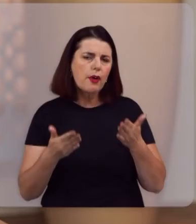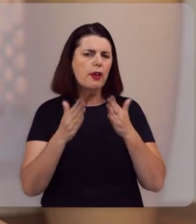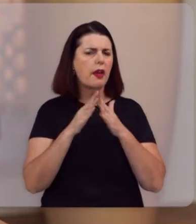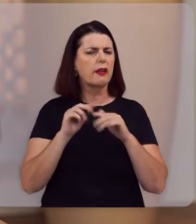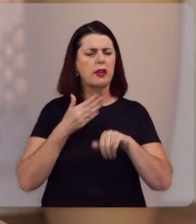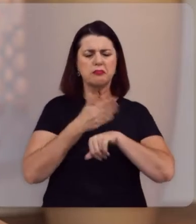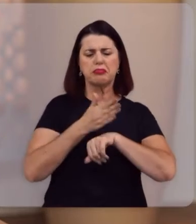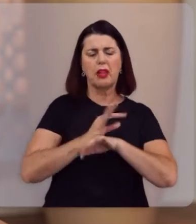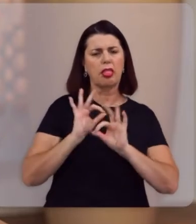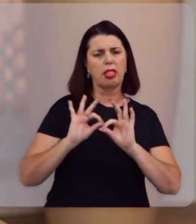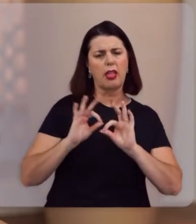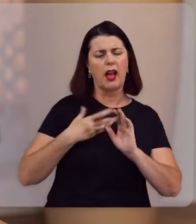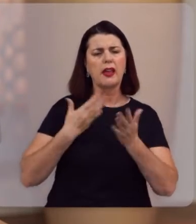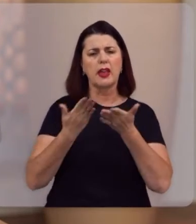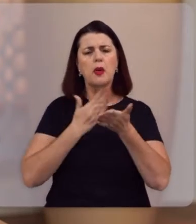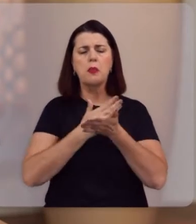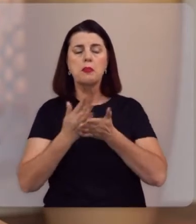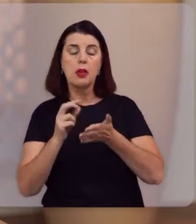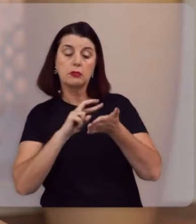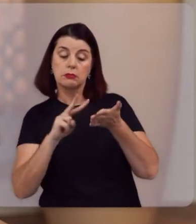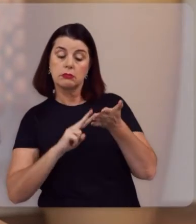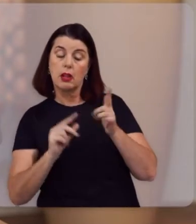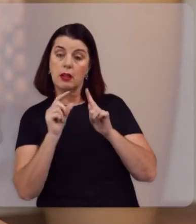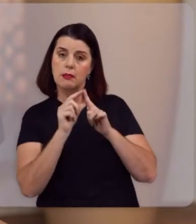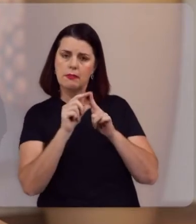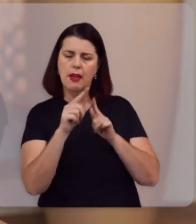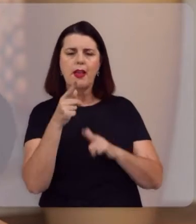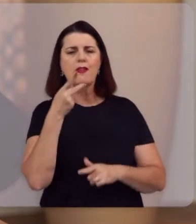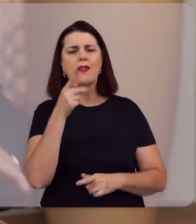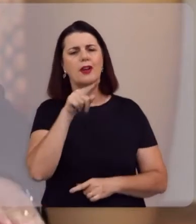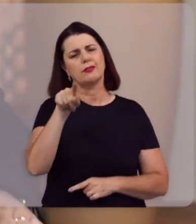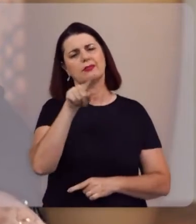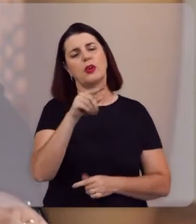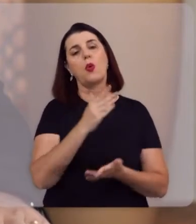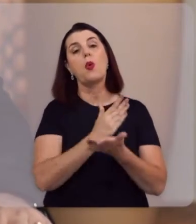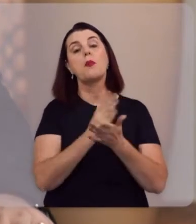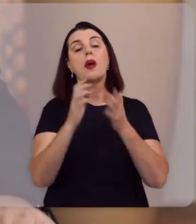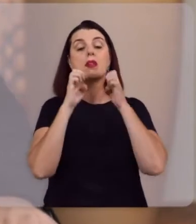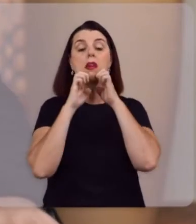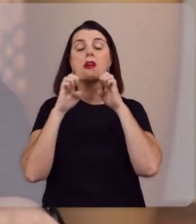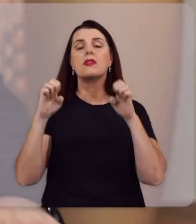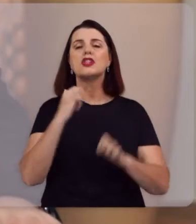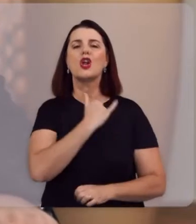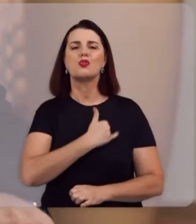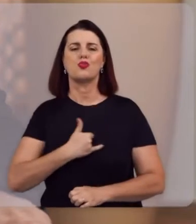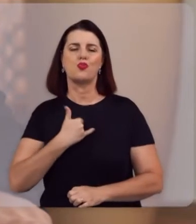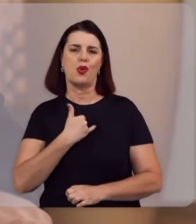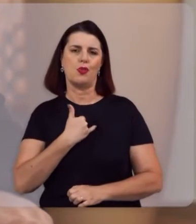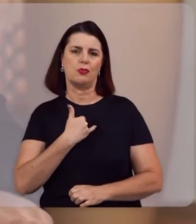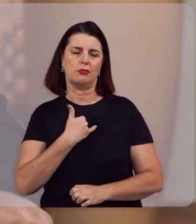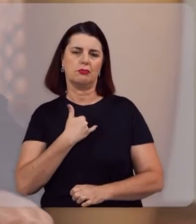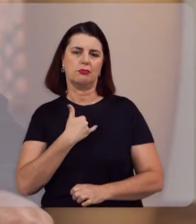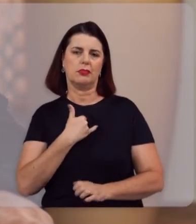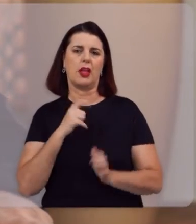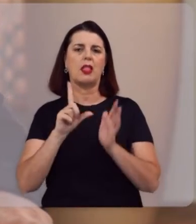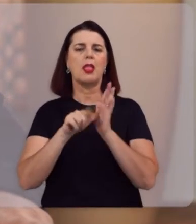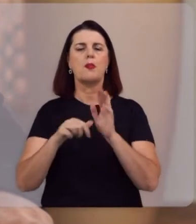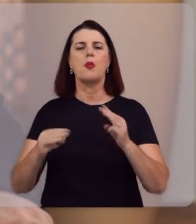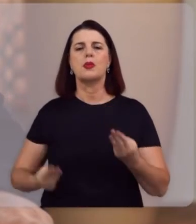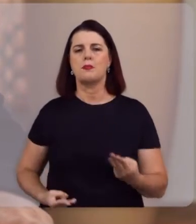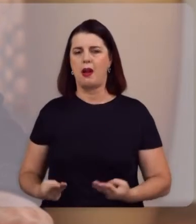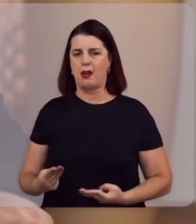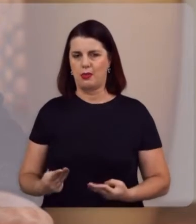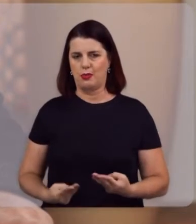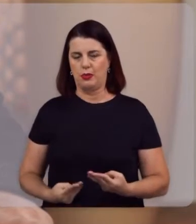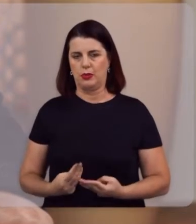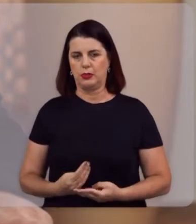ou nem frequenta uma igreja e quer começar a ler a Bíblia, eu recomendo a você que comece pelo Evangelho de João e depois siga para o Evangelho